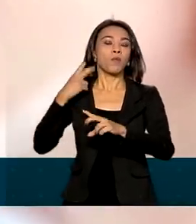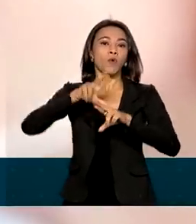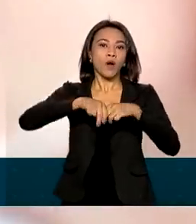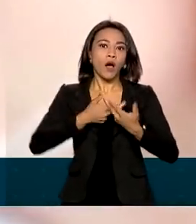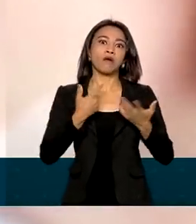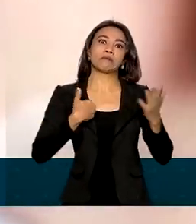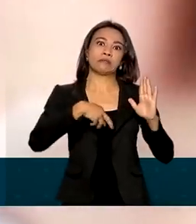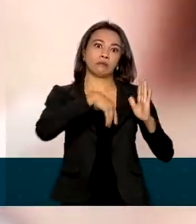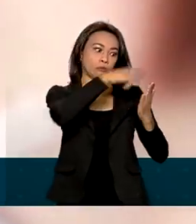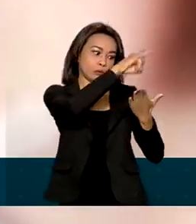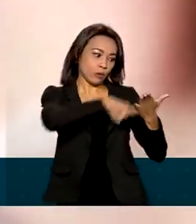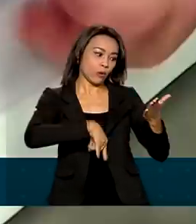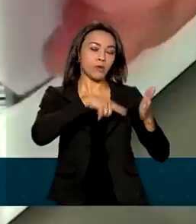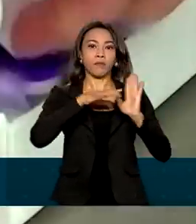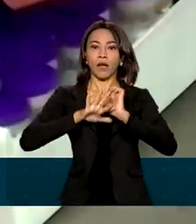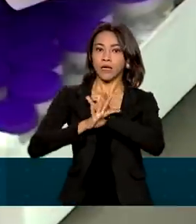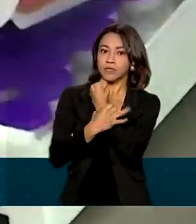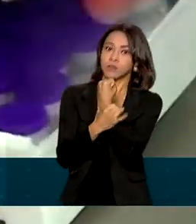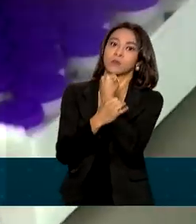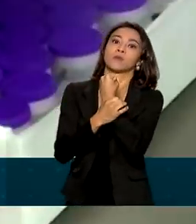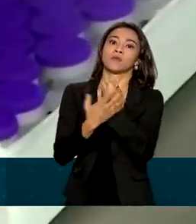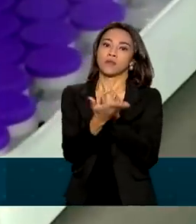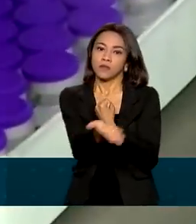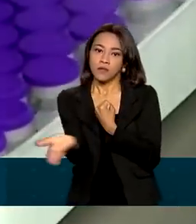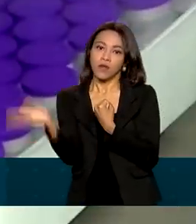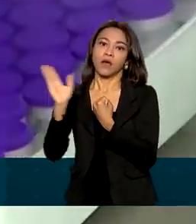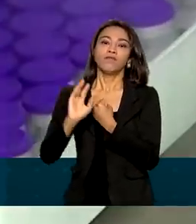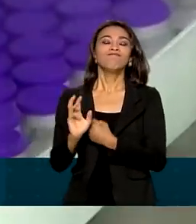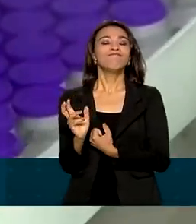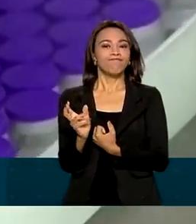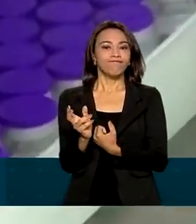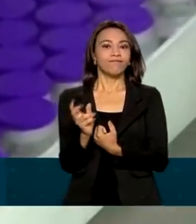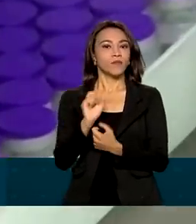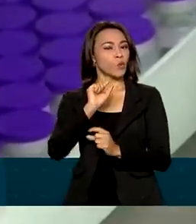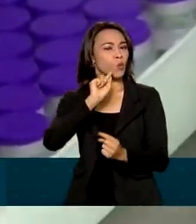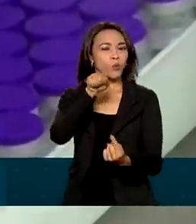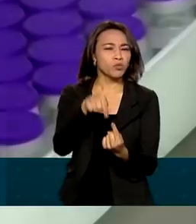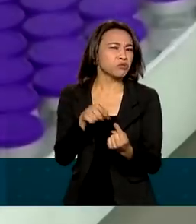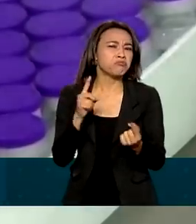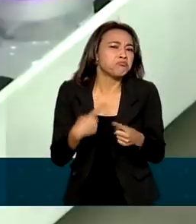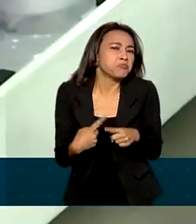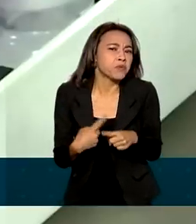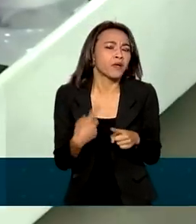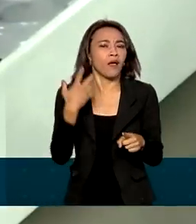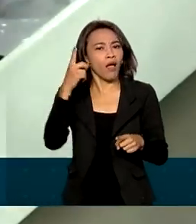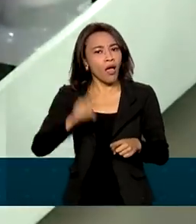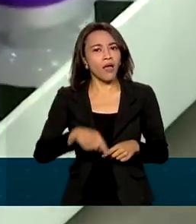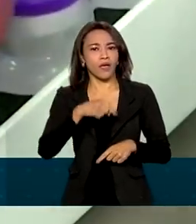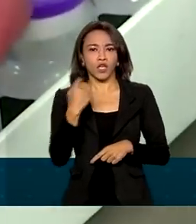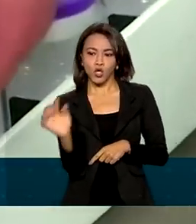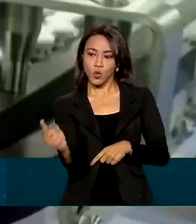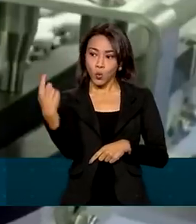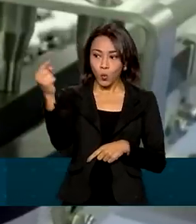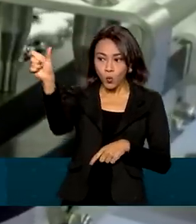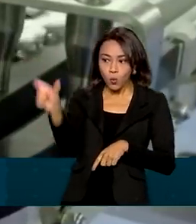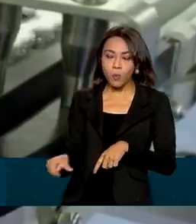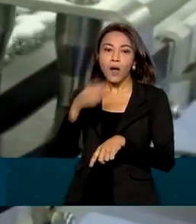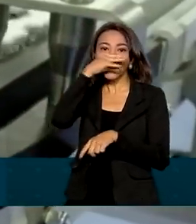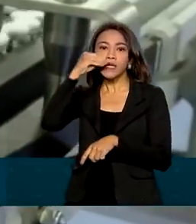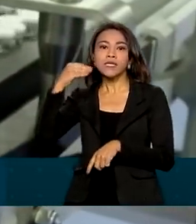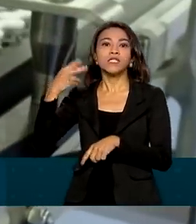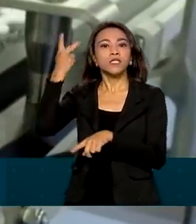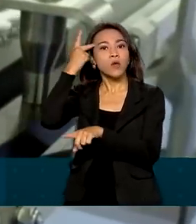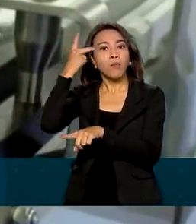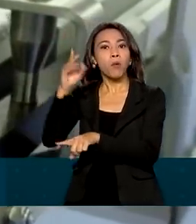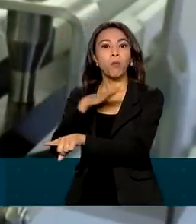para garantir a segurança na imunização. Uma das motivações foi uma notificação que uma adolescente de São Paulo teria